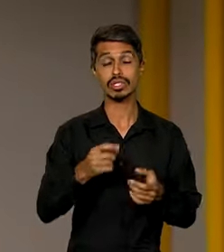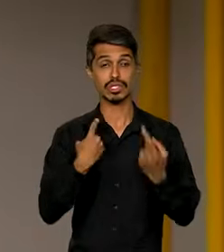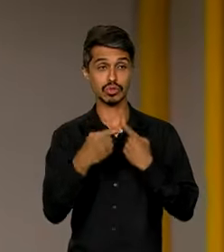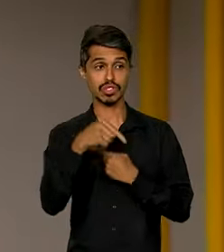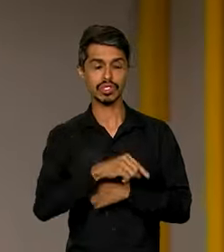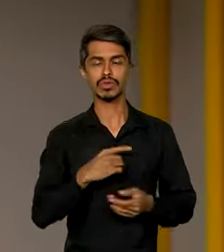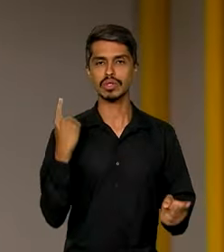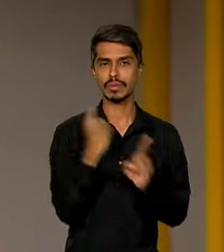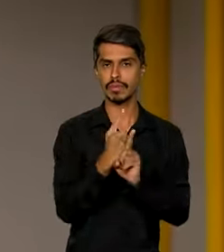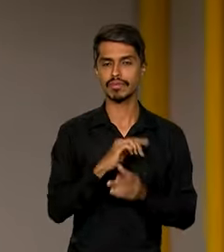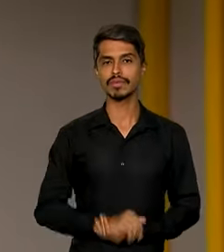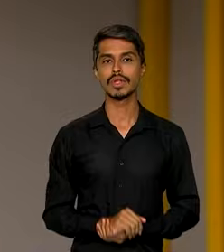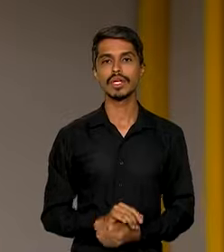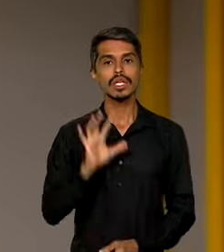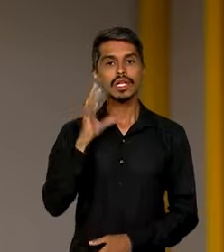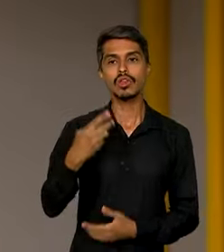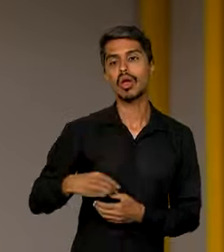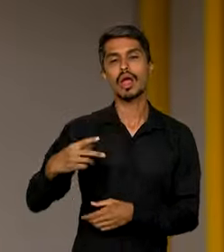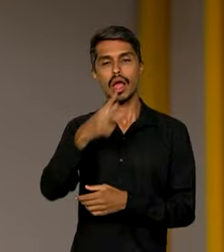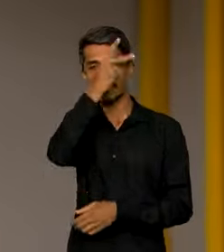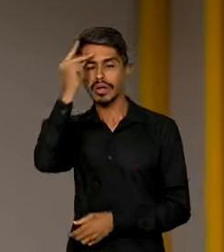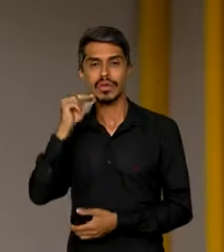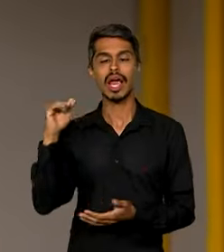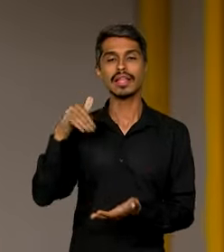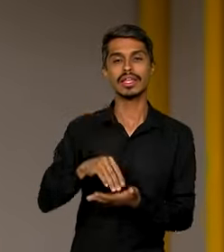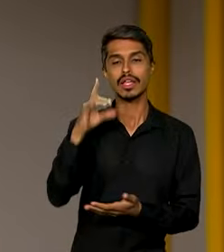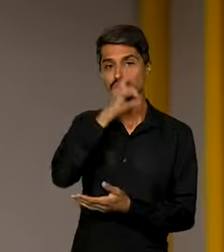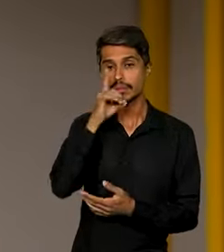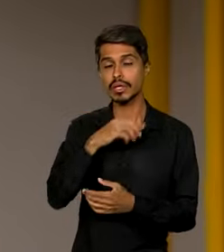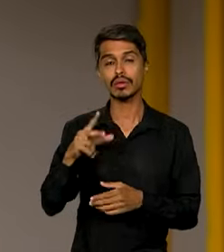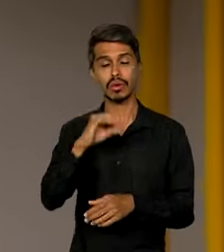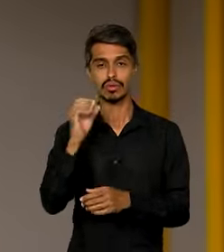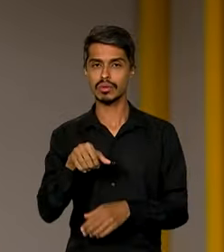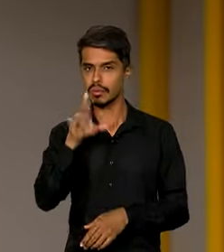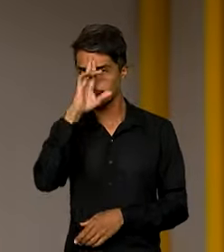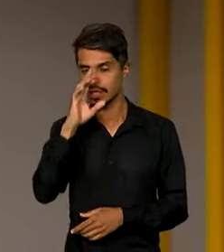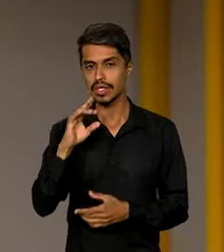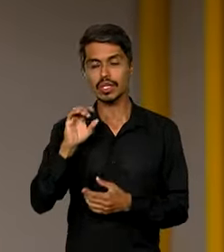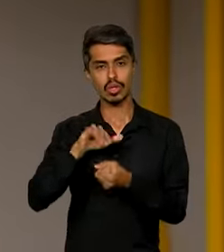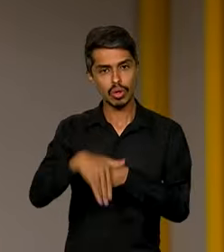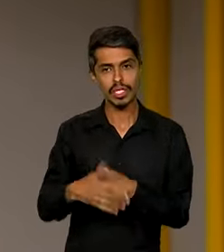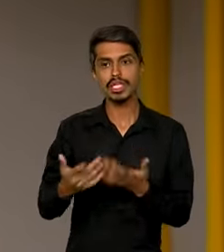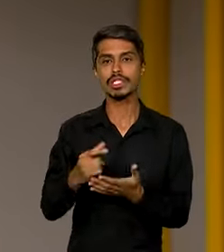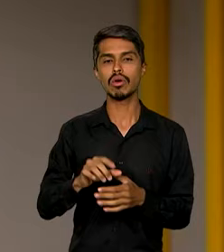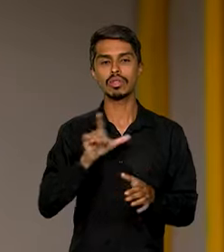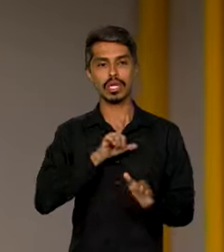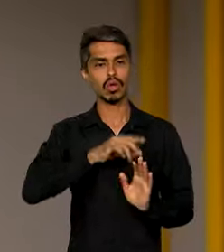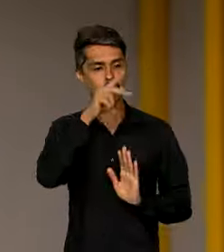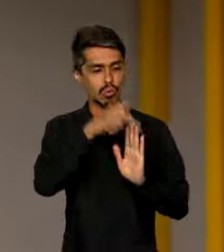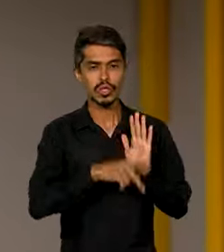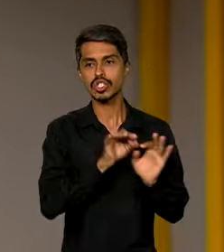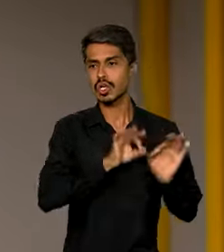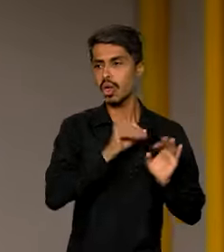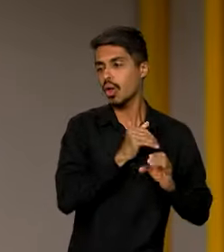E ficou definido que as prefeituras têm até a meia-noite de domingo para enviarem propostas de obras e projetos com a meta de receberem